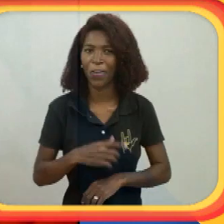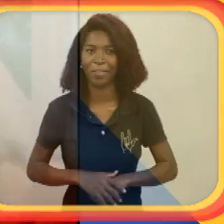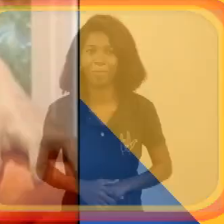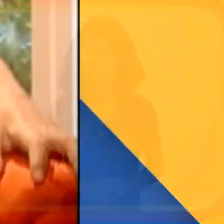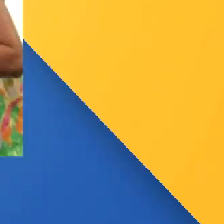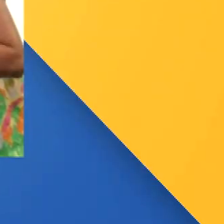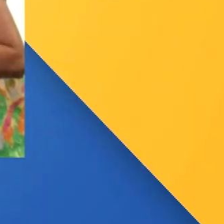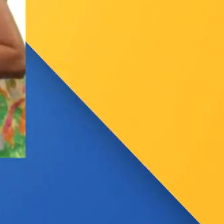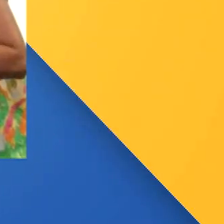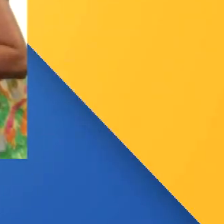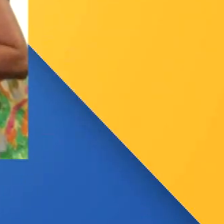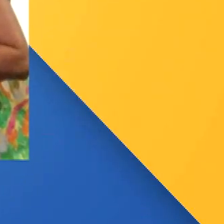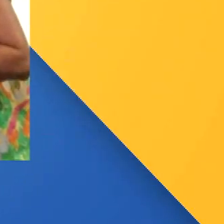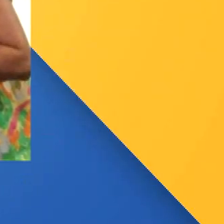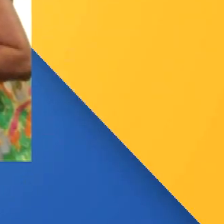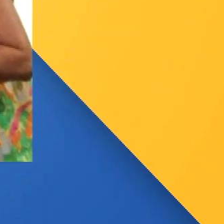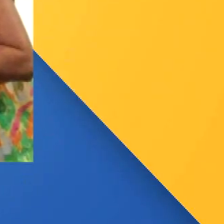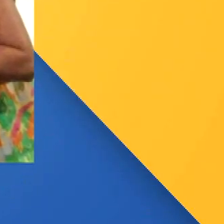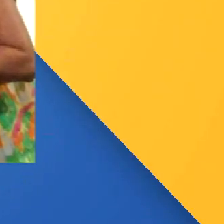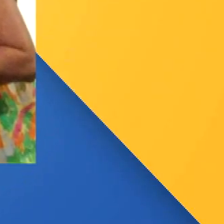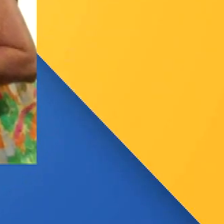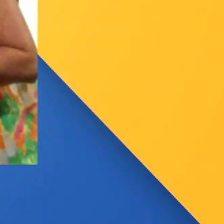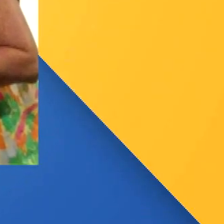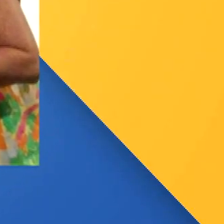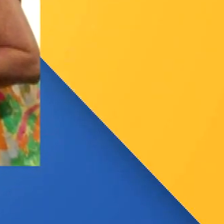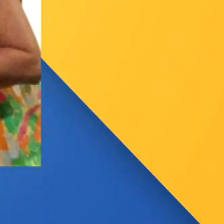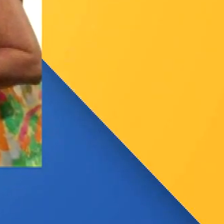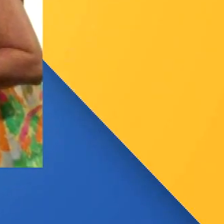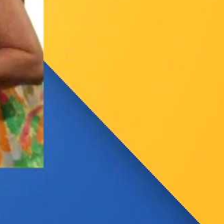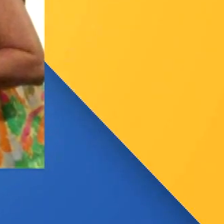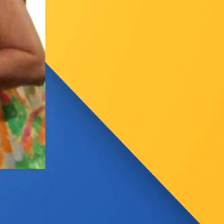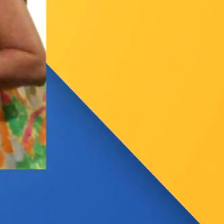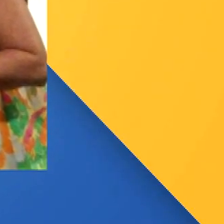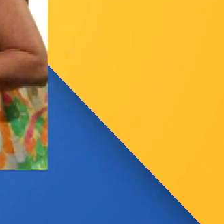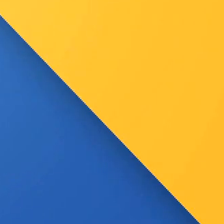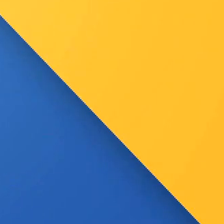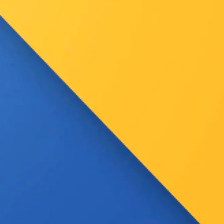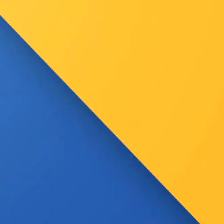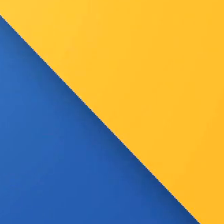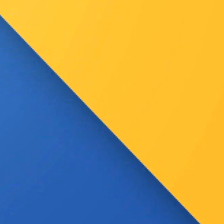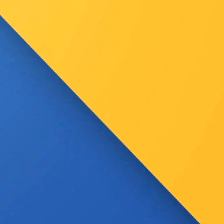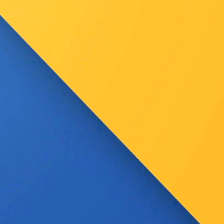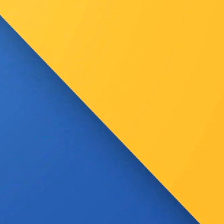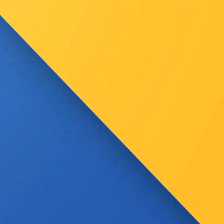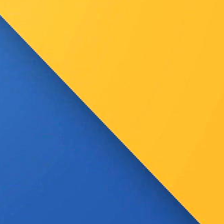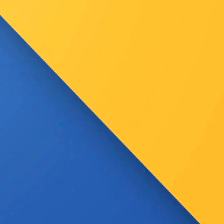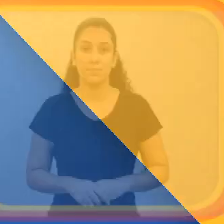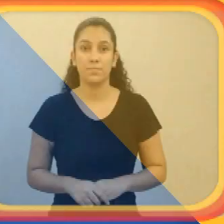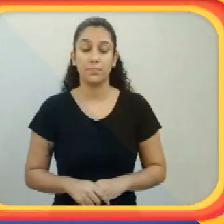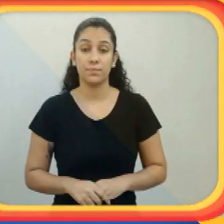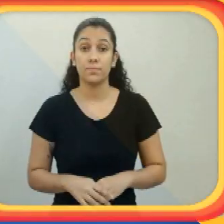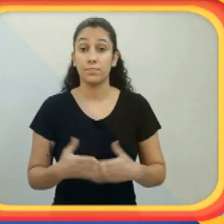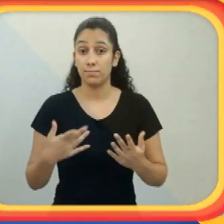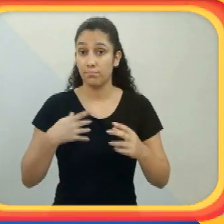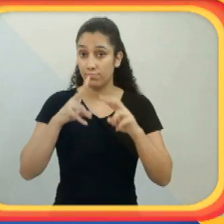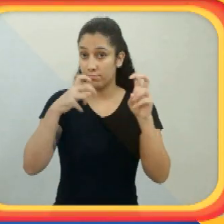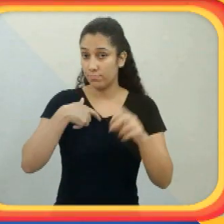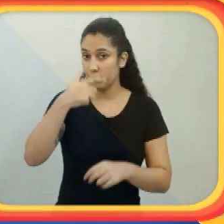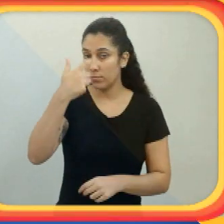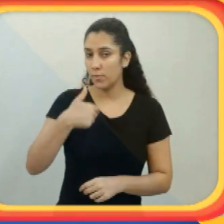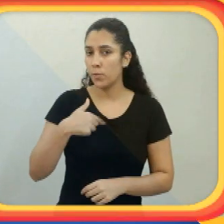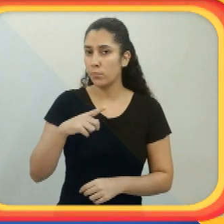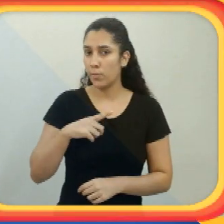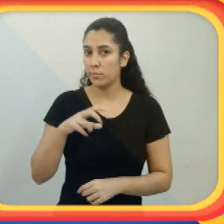todos nós. Fotos. Lado a lado, três homens, uma mulher, Juliana e outra mulher. Print de tela com Juliana, os três homens e as duas mulheres. Além de mim, eu tenho